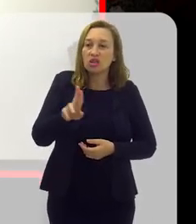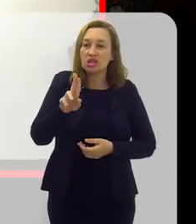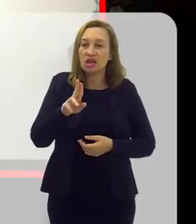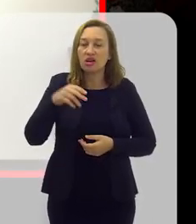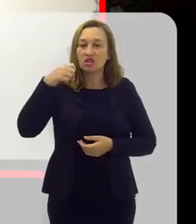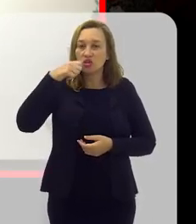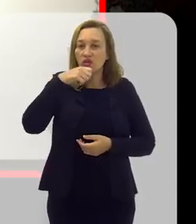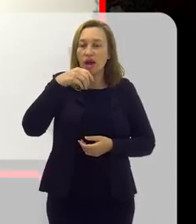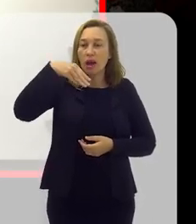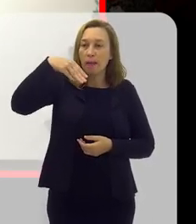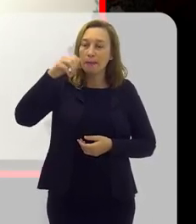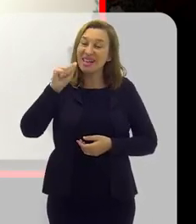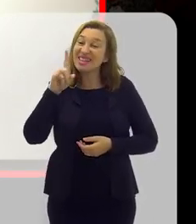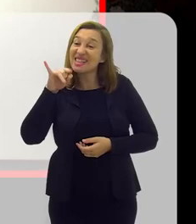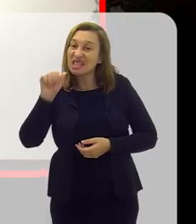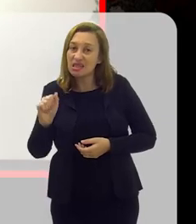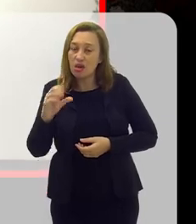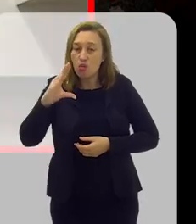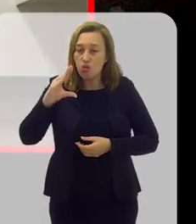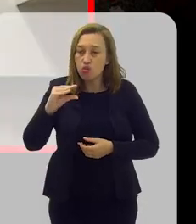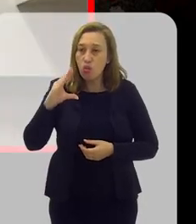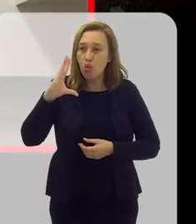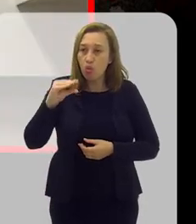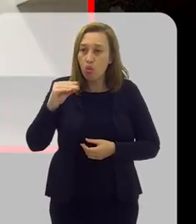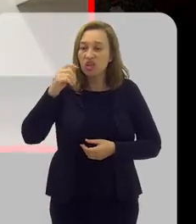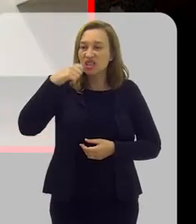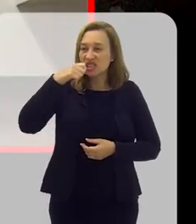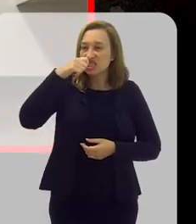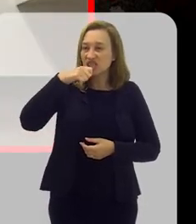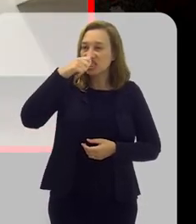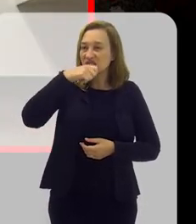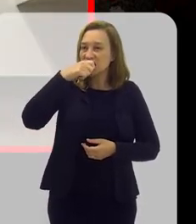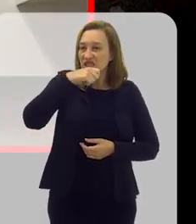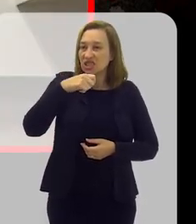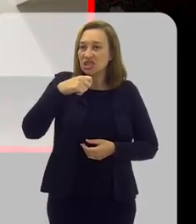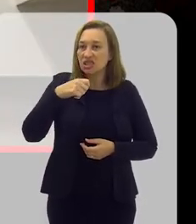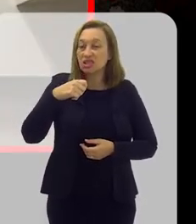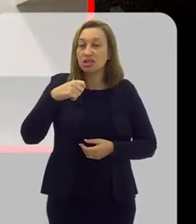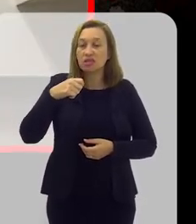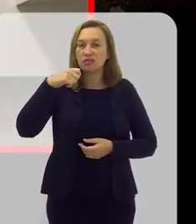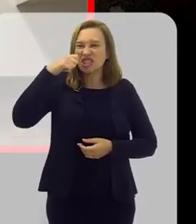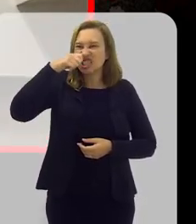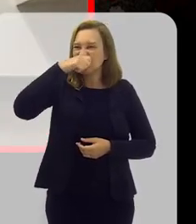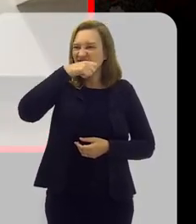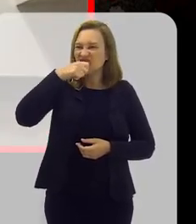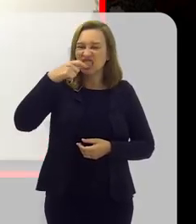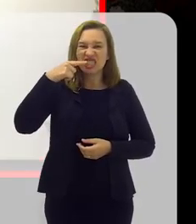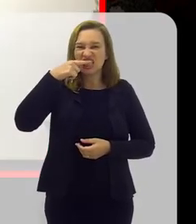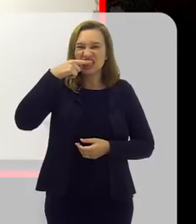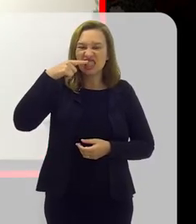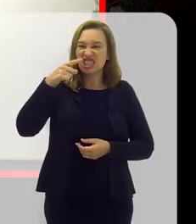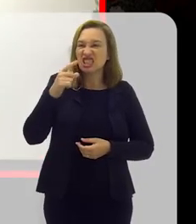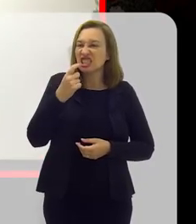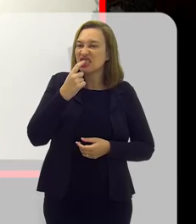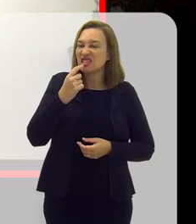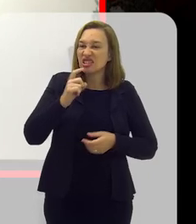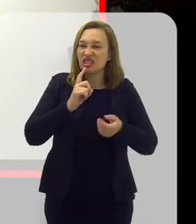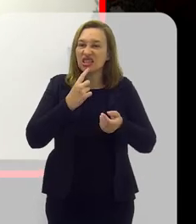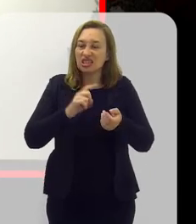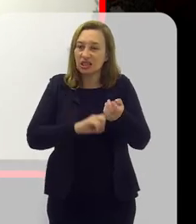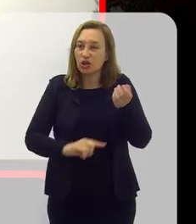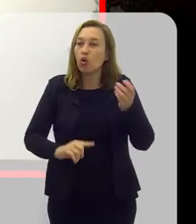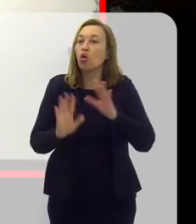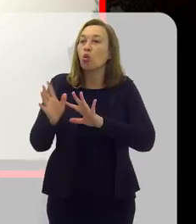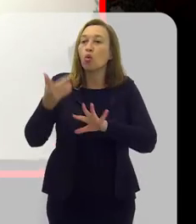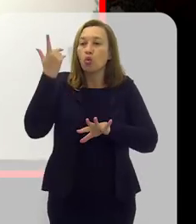de preferência, uma escova sempre macia. Porque a gente tem que limpar a estrutura do dente, mas não pode machucar a gengiva. Perfeito. O ideal